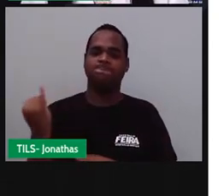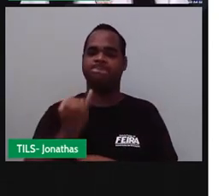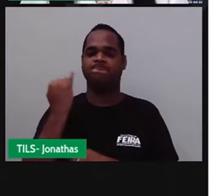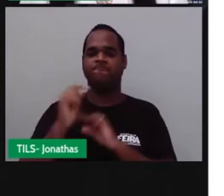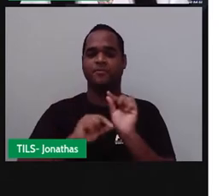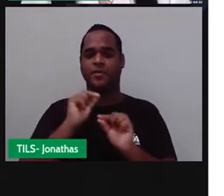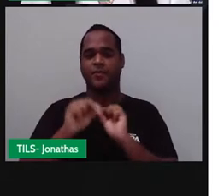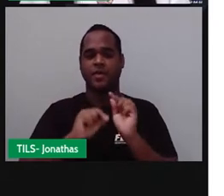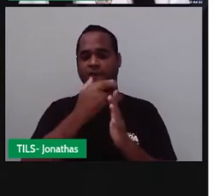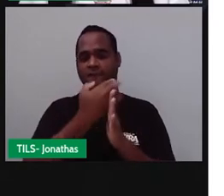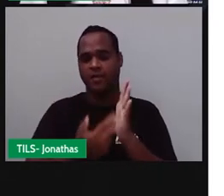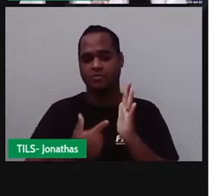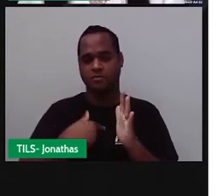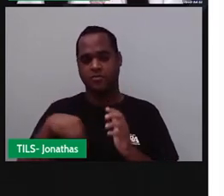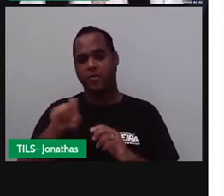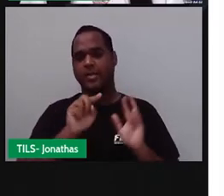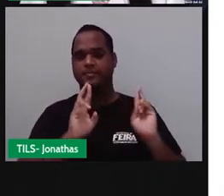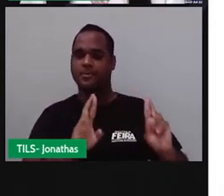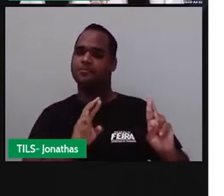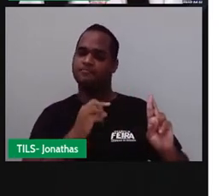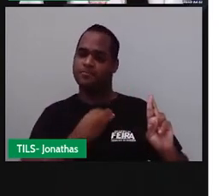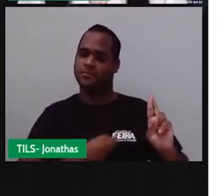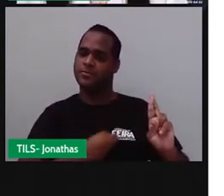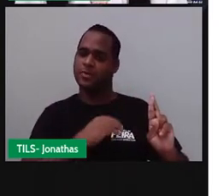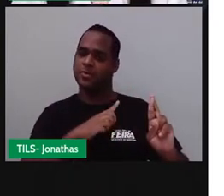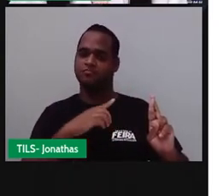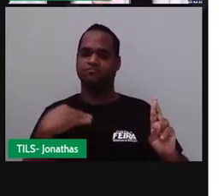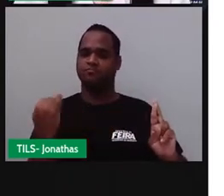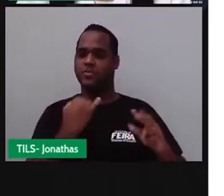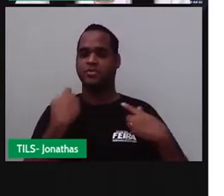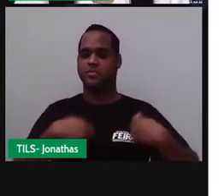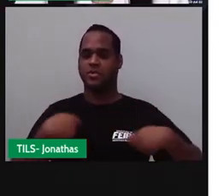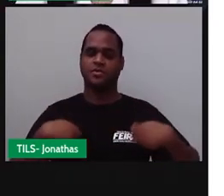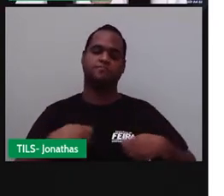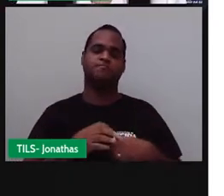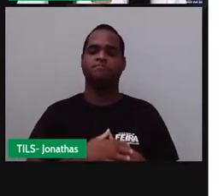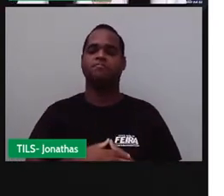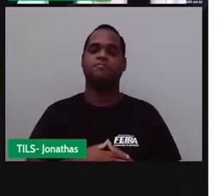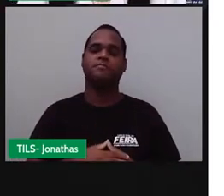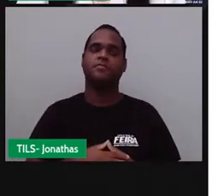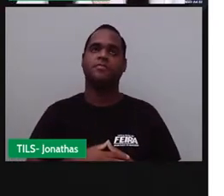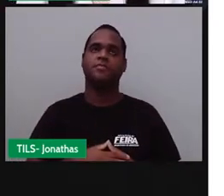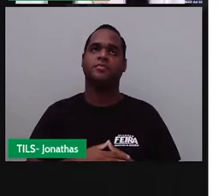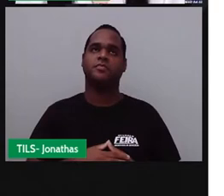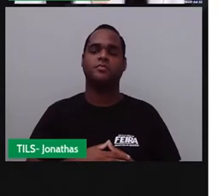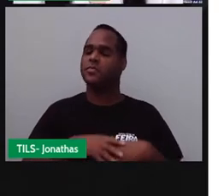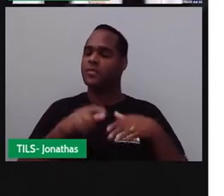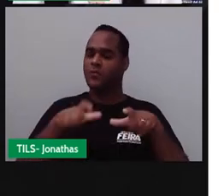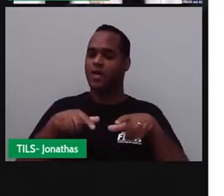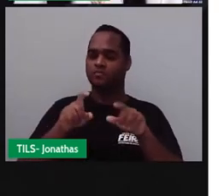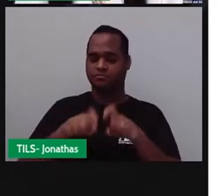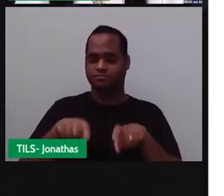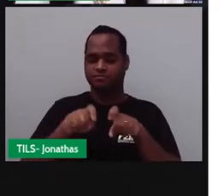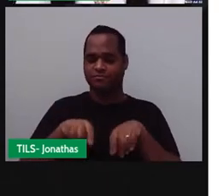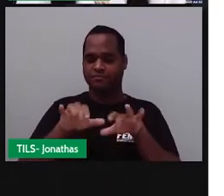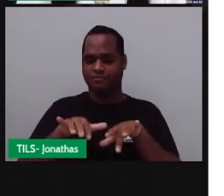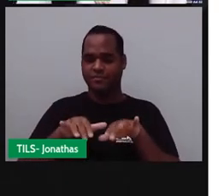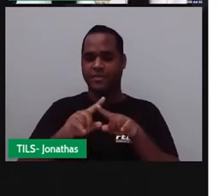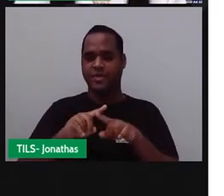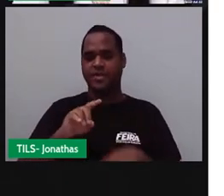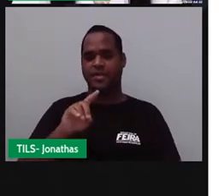importância de respeitar essa diversidade. Ela está lá no site MNG